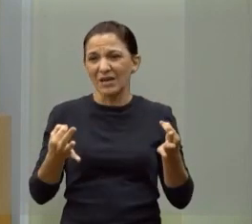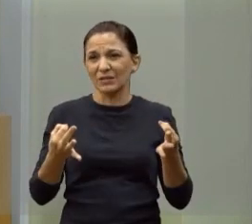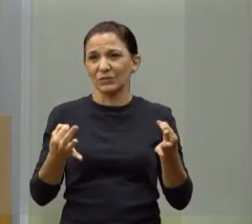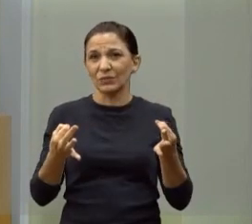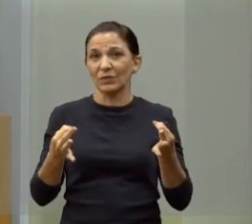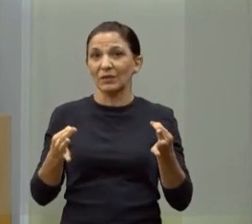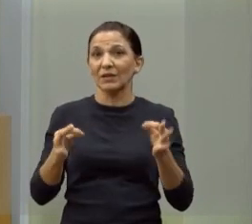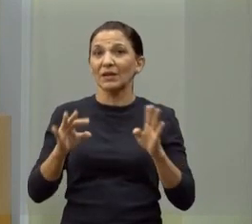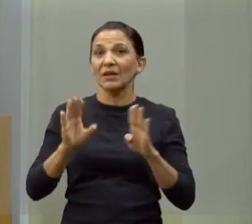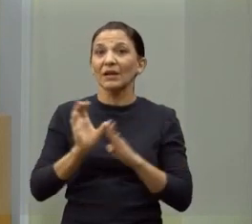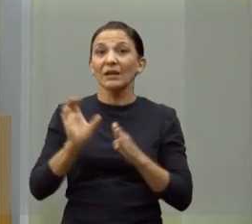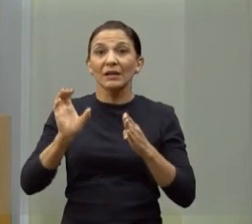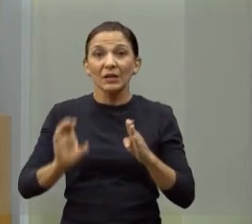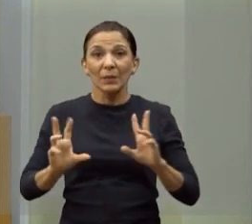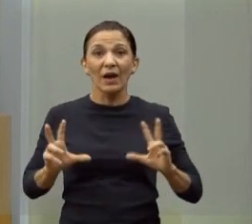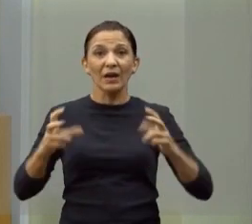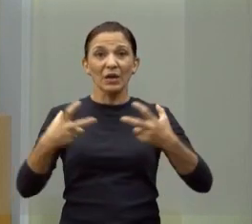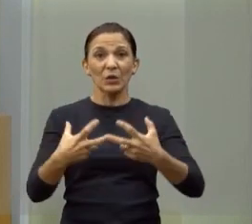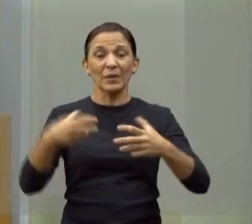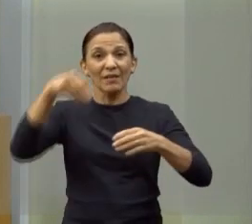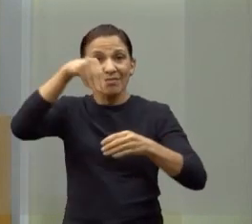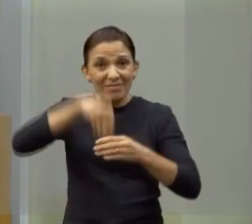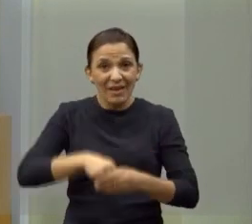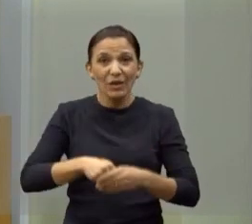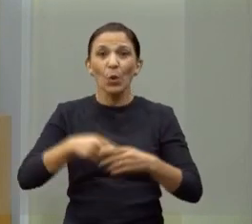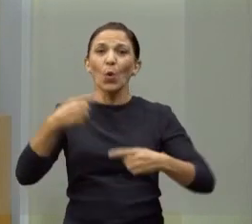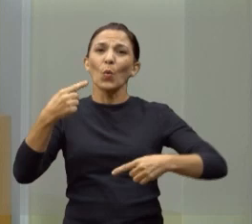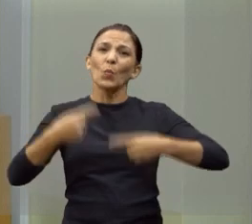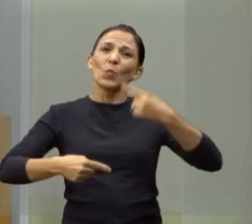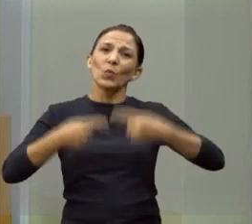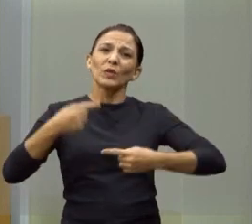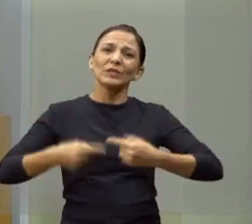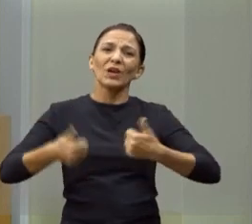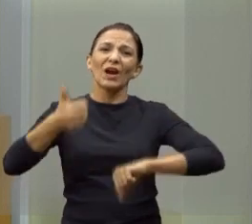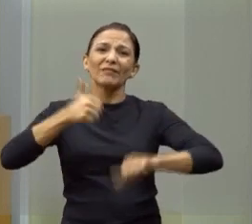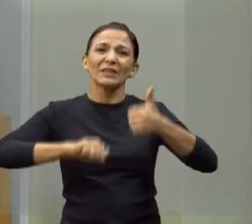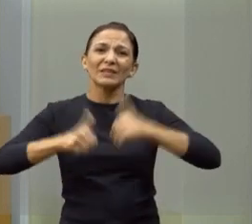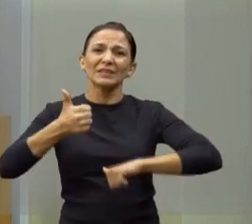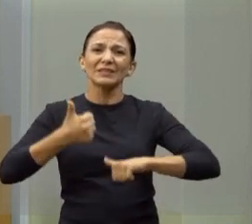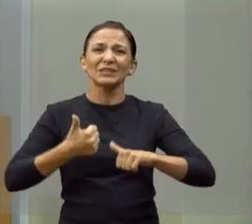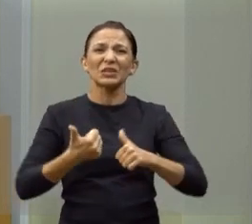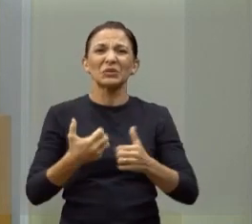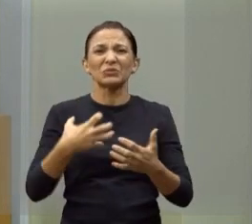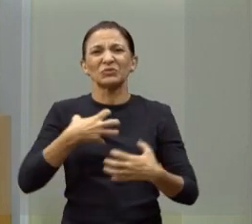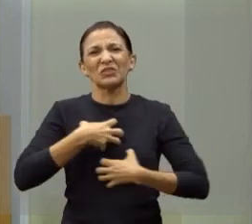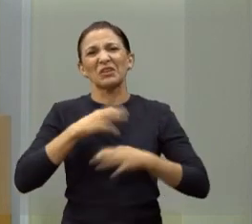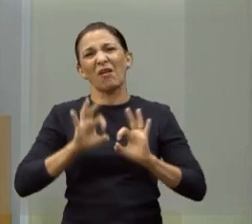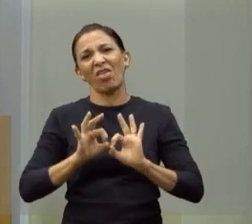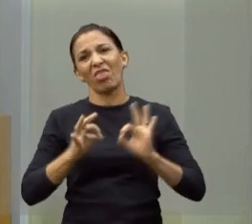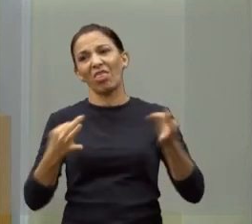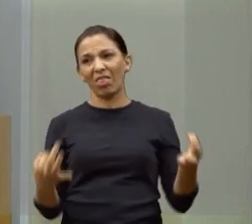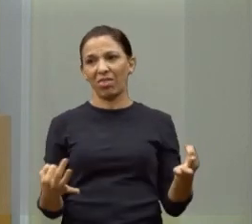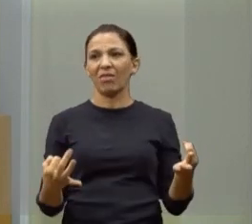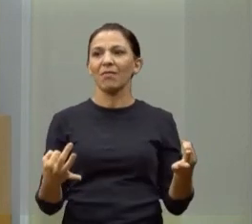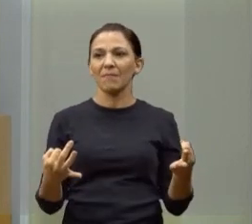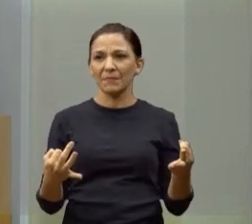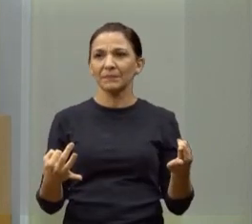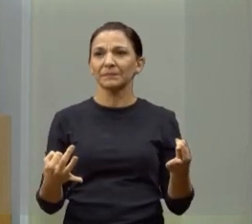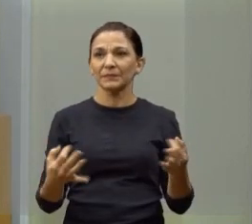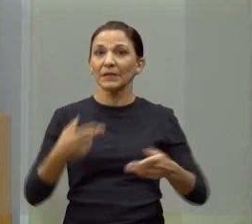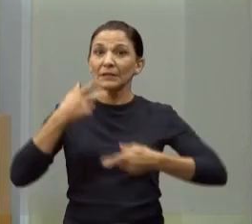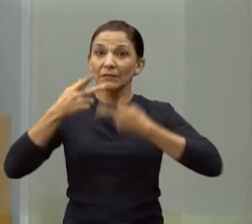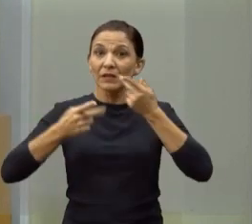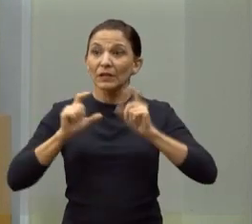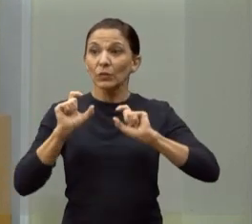casas de leis, onde os políticos fazem as análises políticas sociais de forma superficial. Quando nós falamos,